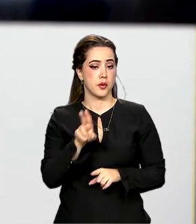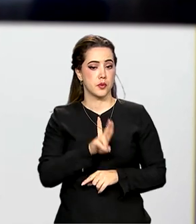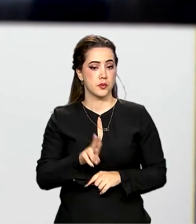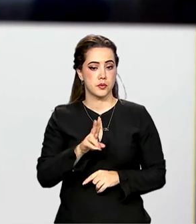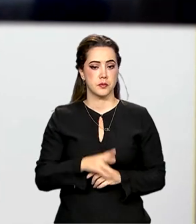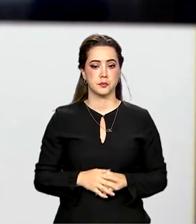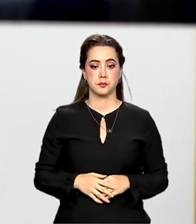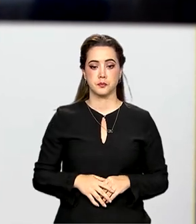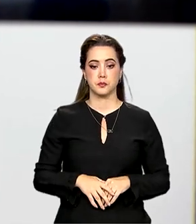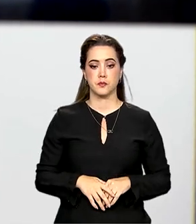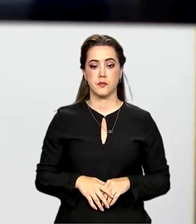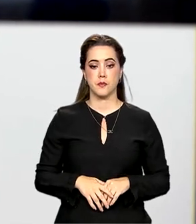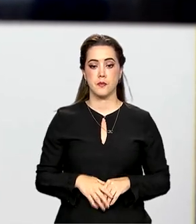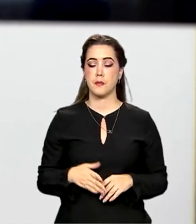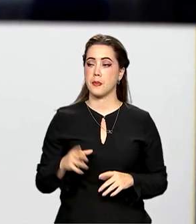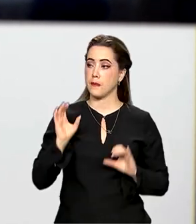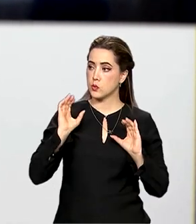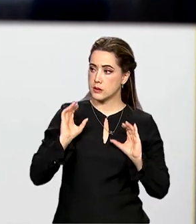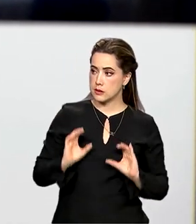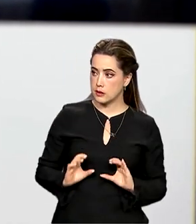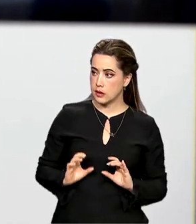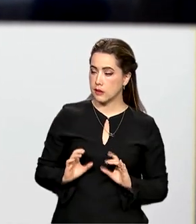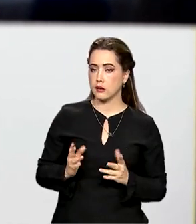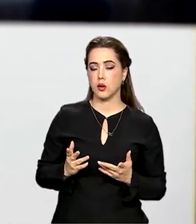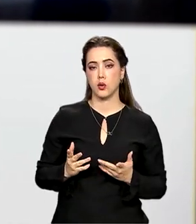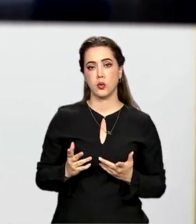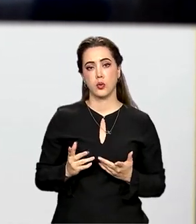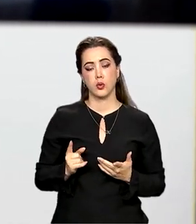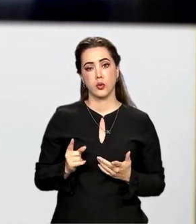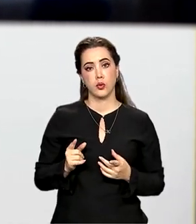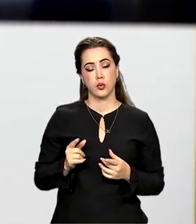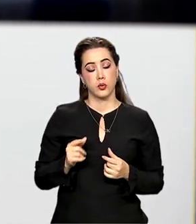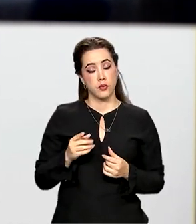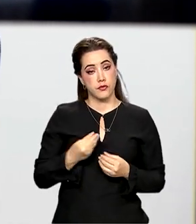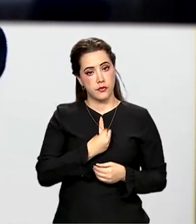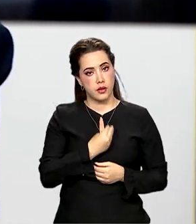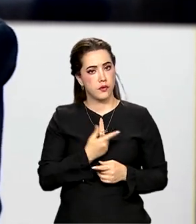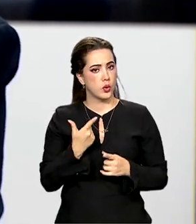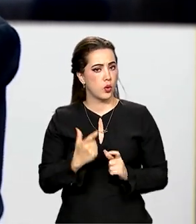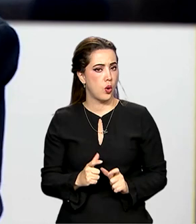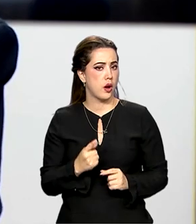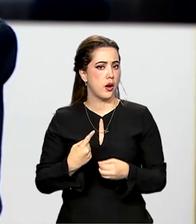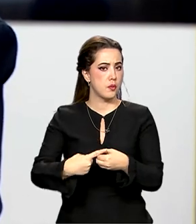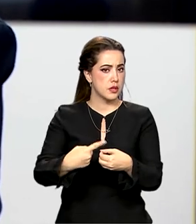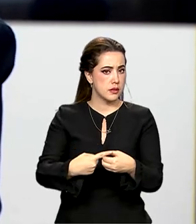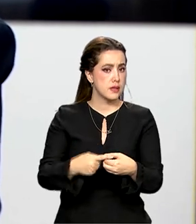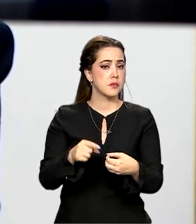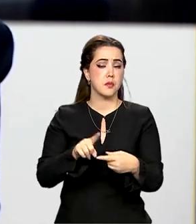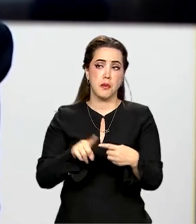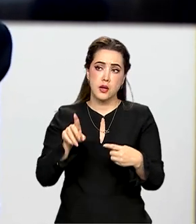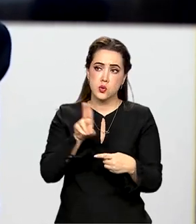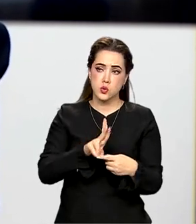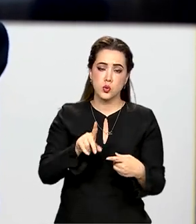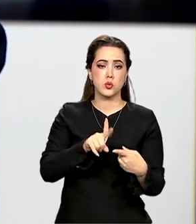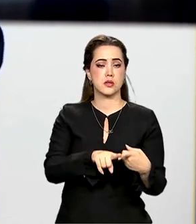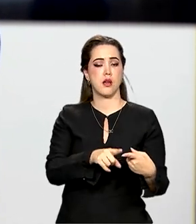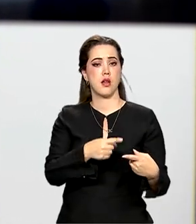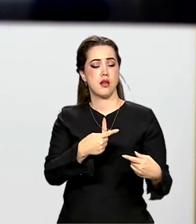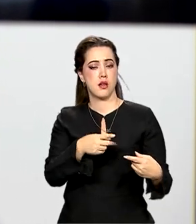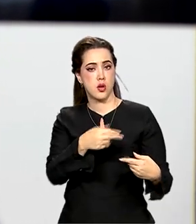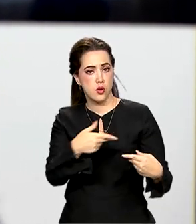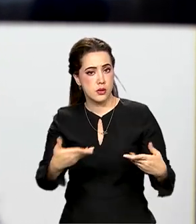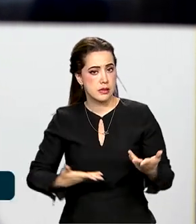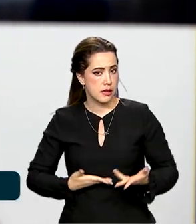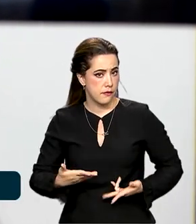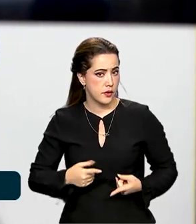está no município, consome serviços estaduais, consome serviços federais e não existe